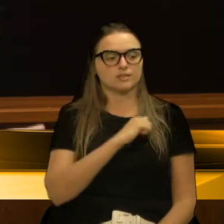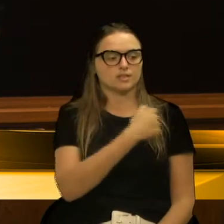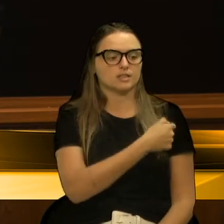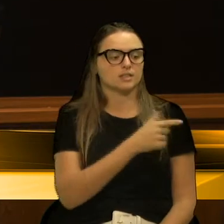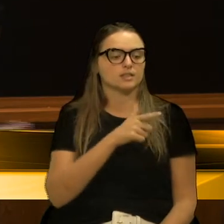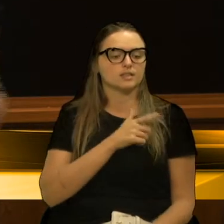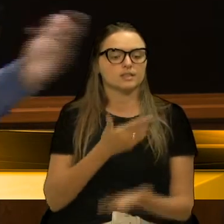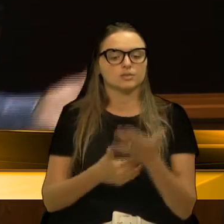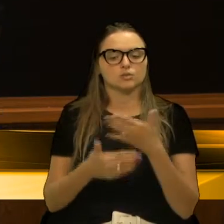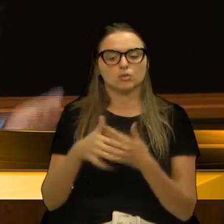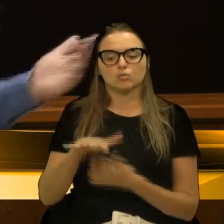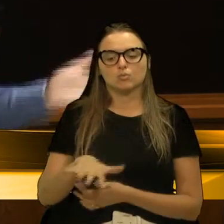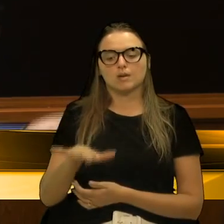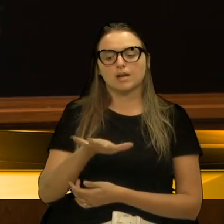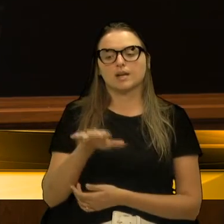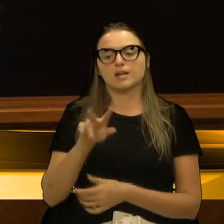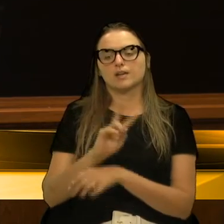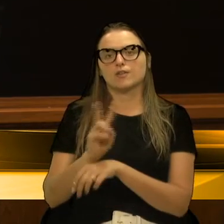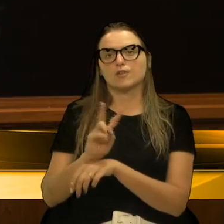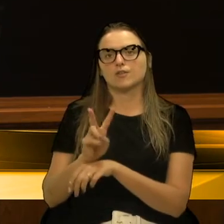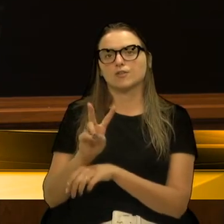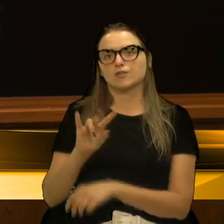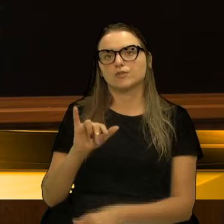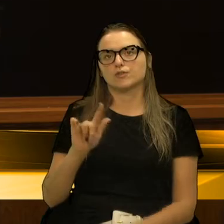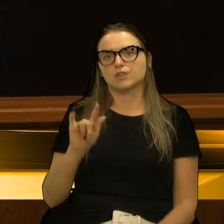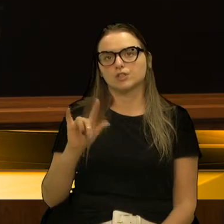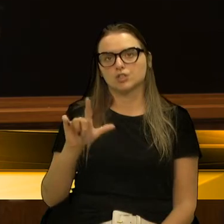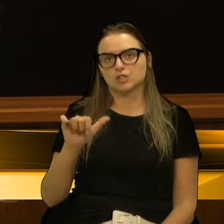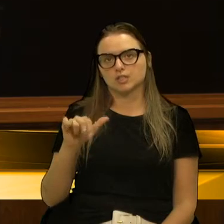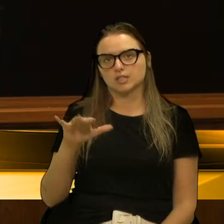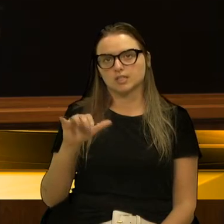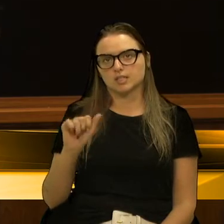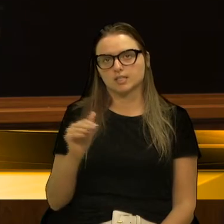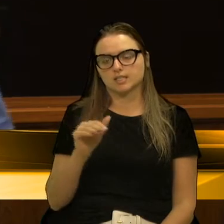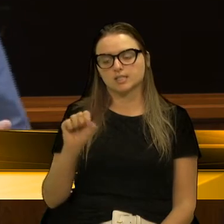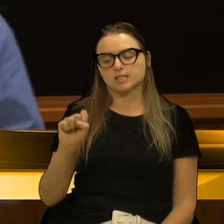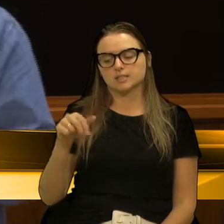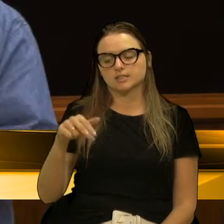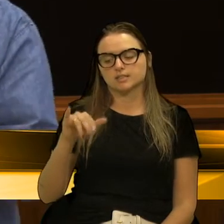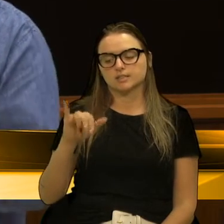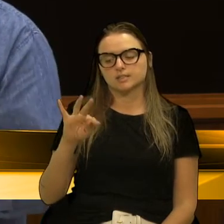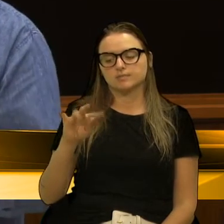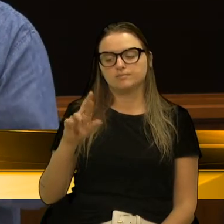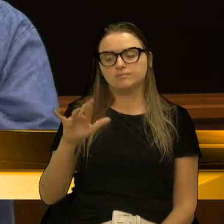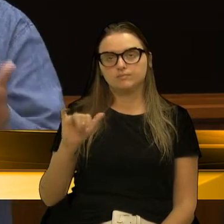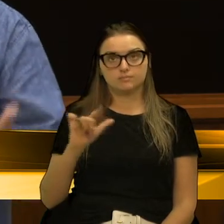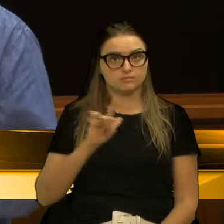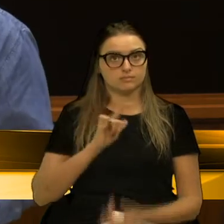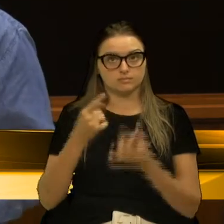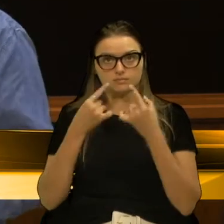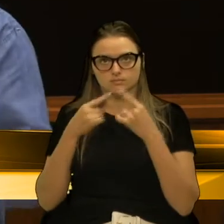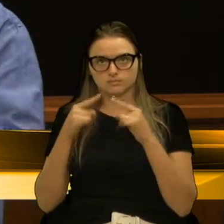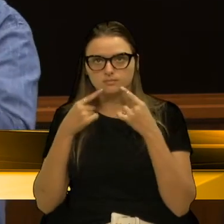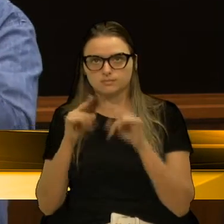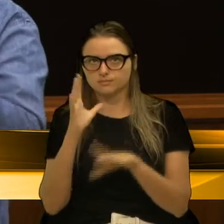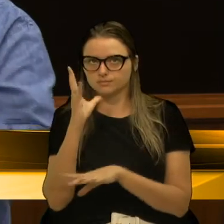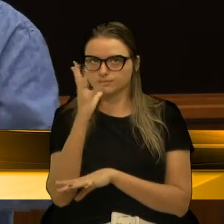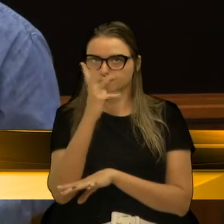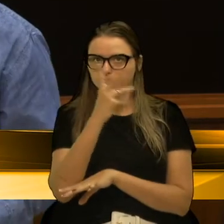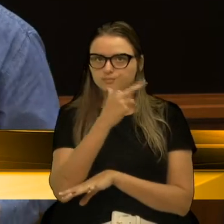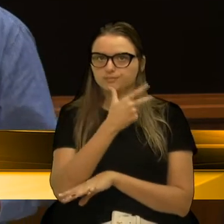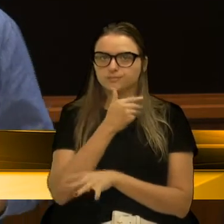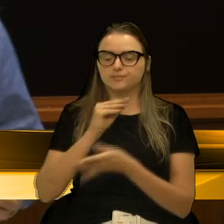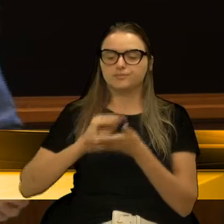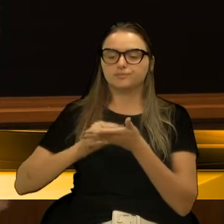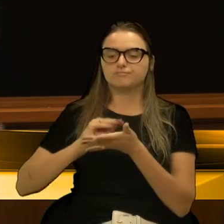vigilância sanitária que faz a fiscalização nessas escolas. E, muitas vezes, nós recebemos reclamações de morosidade, ter falta de